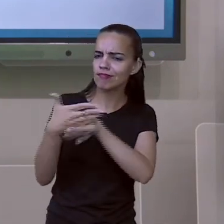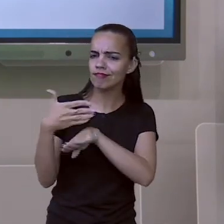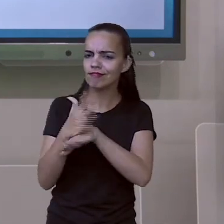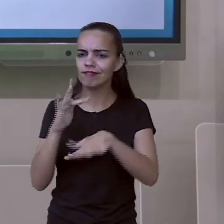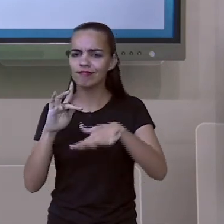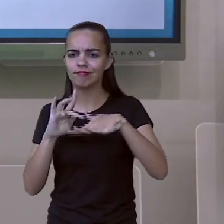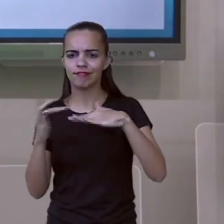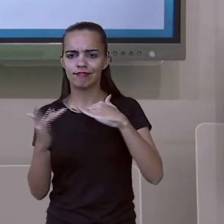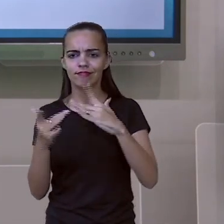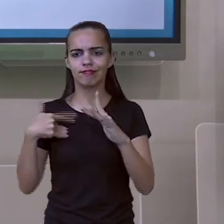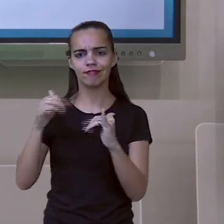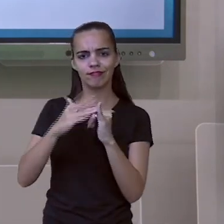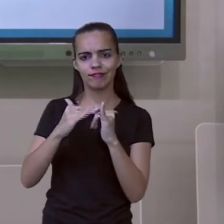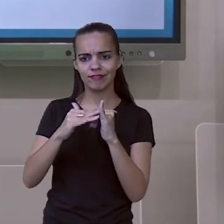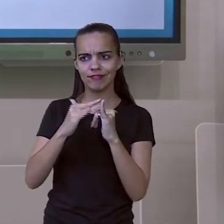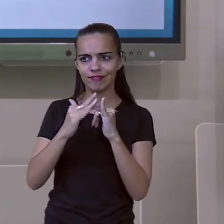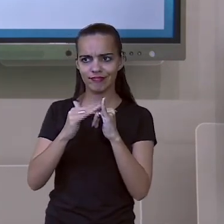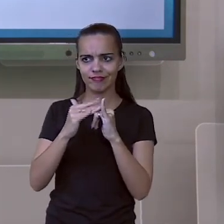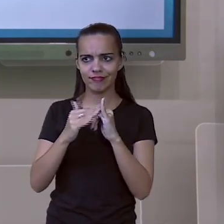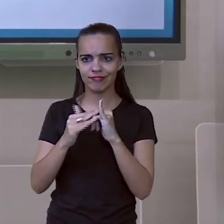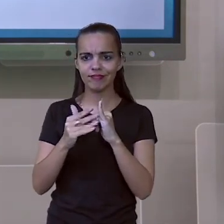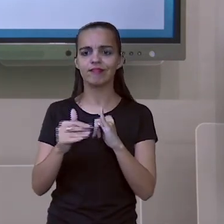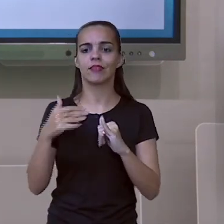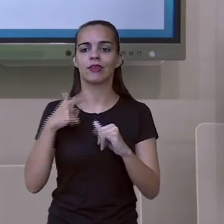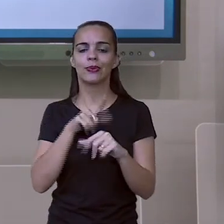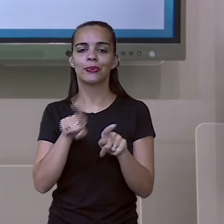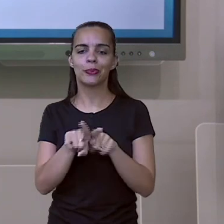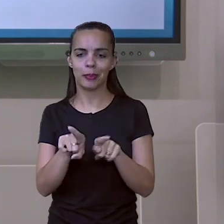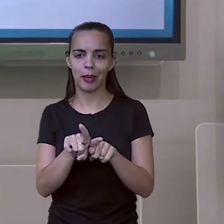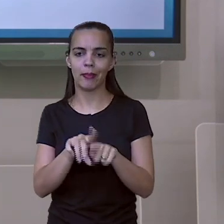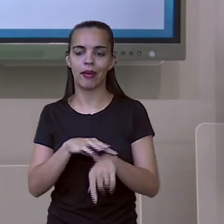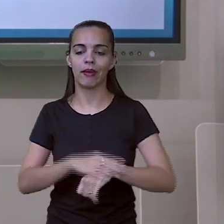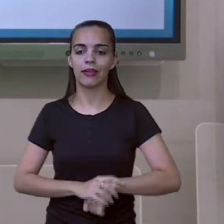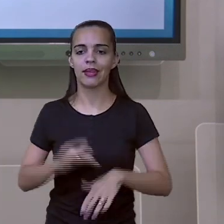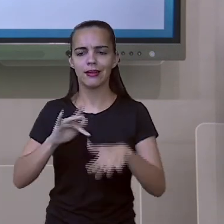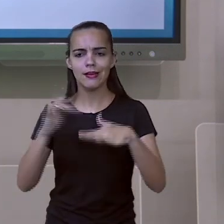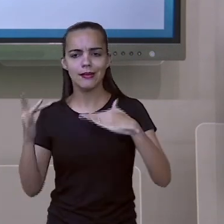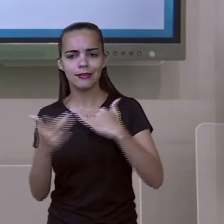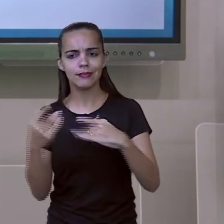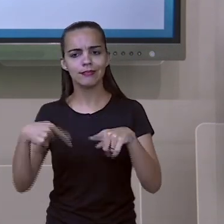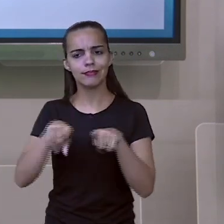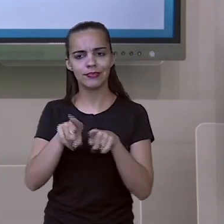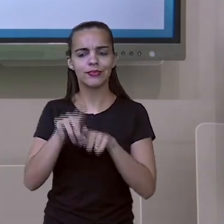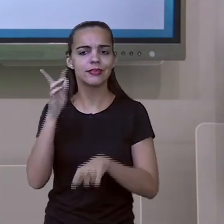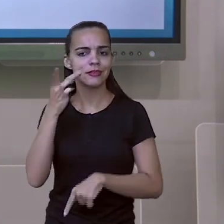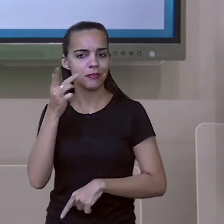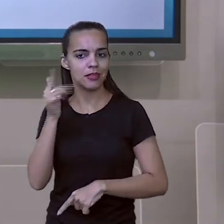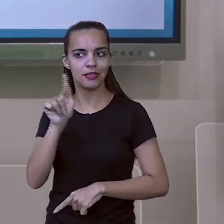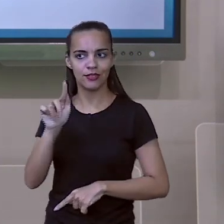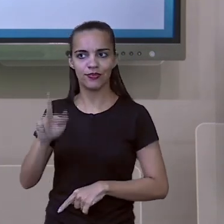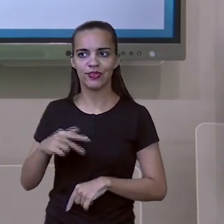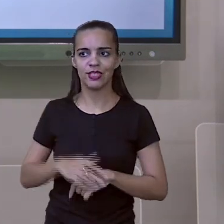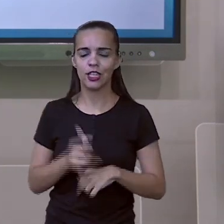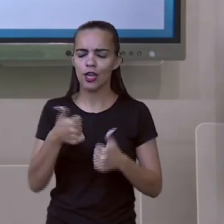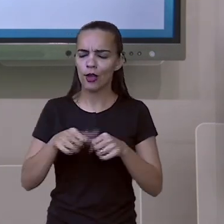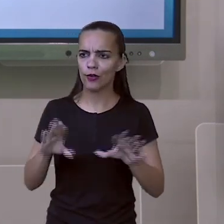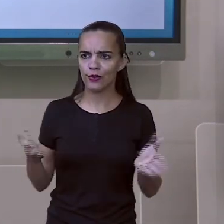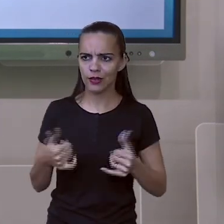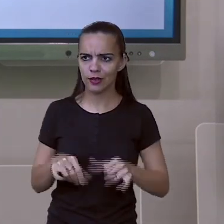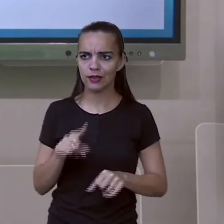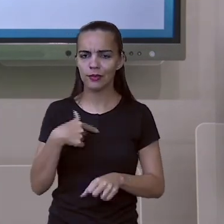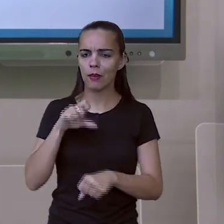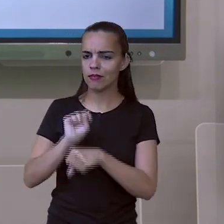canal do YouTube e acesse nossas redes sociais. Eu vou ficando por aqui,